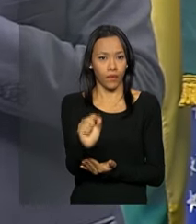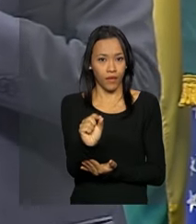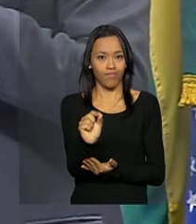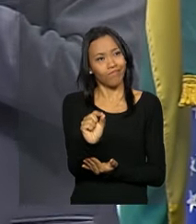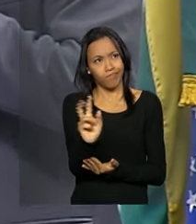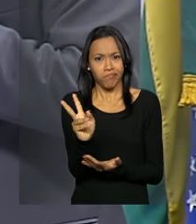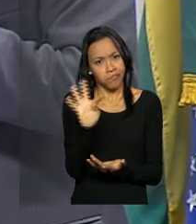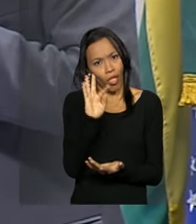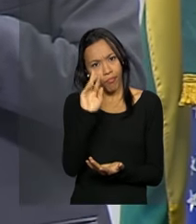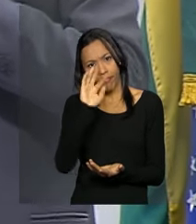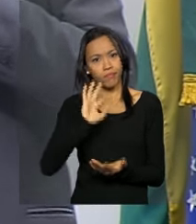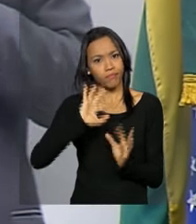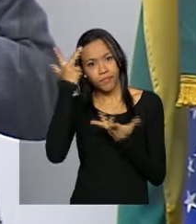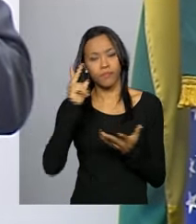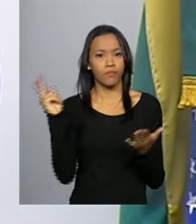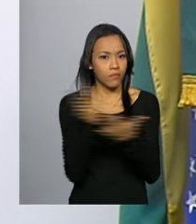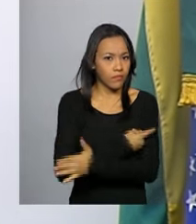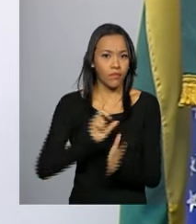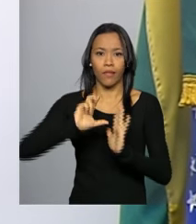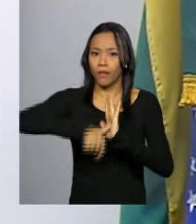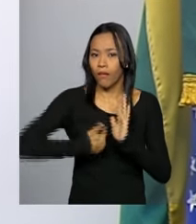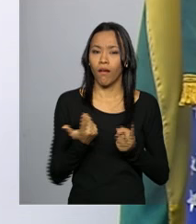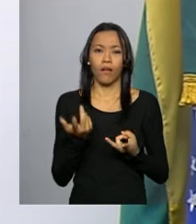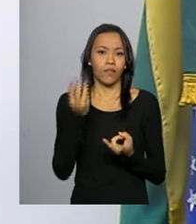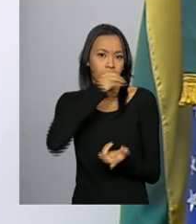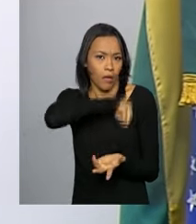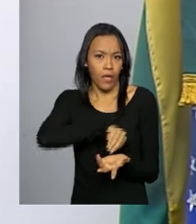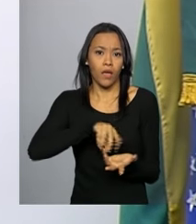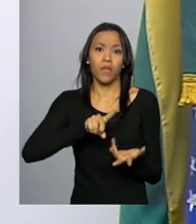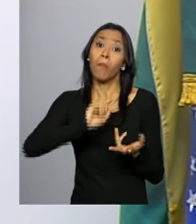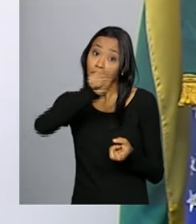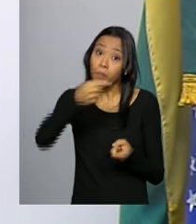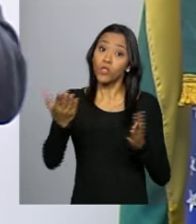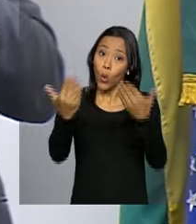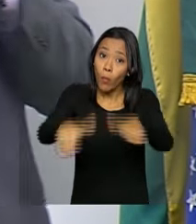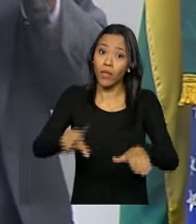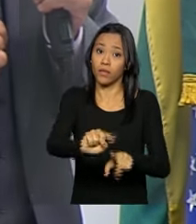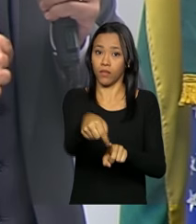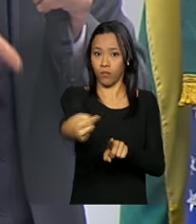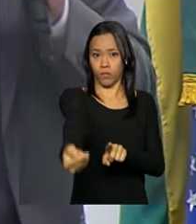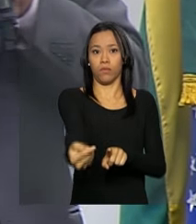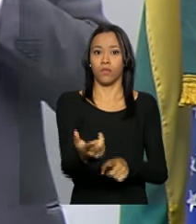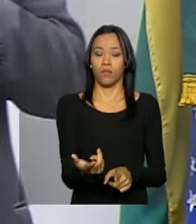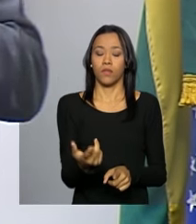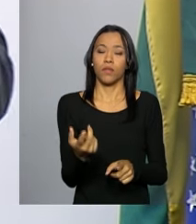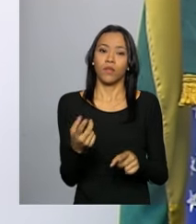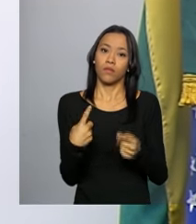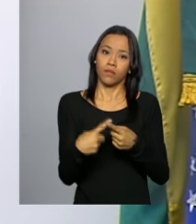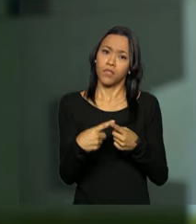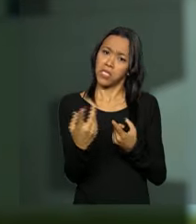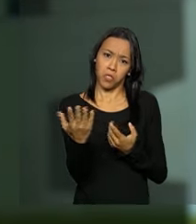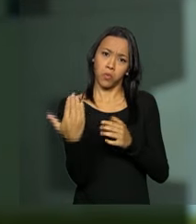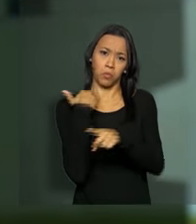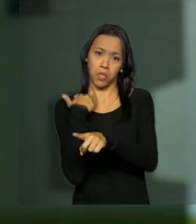atrasos de pagamentos com as devidas compensações remuneratórias, a favor do erário e a favor do